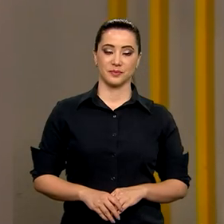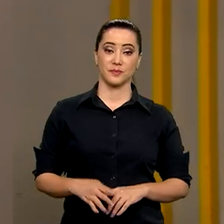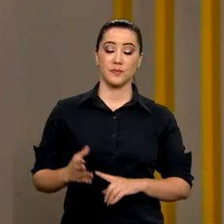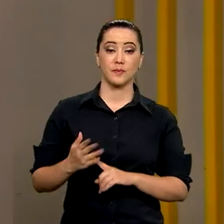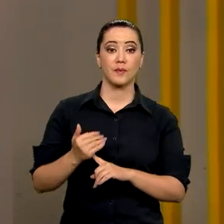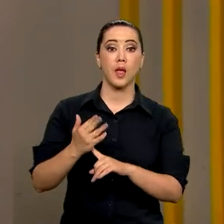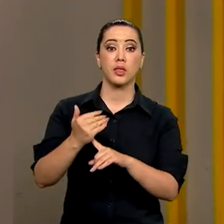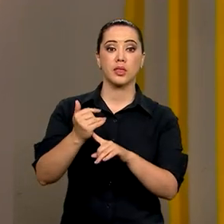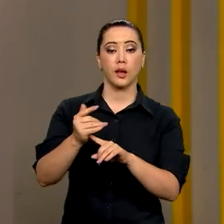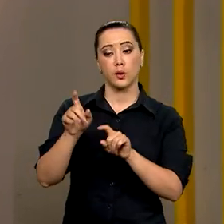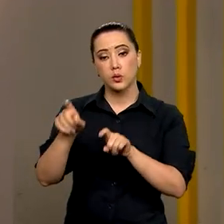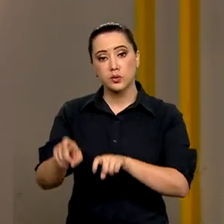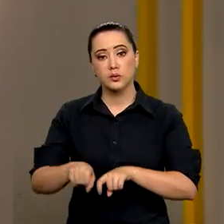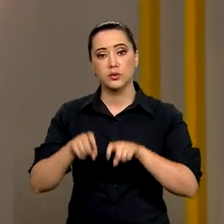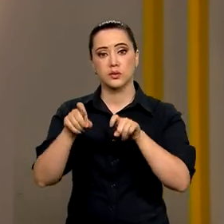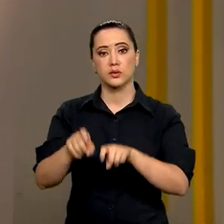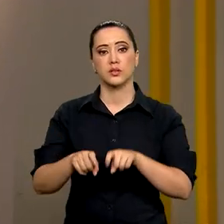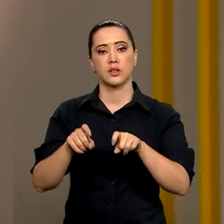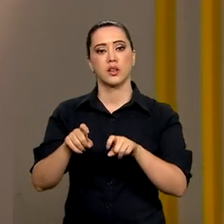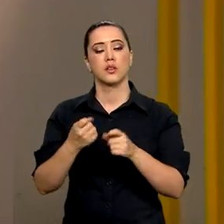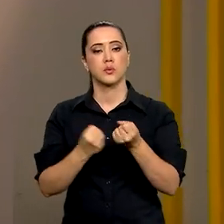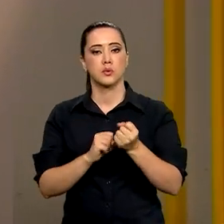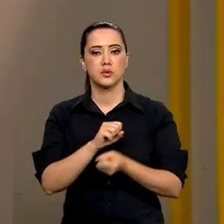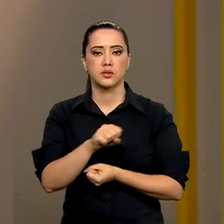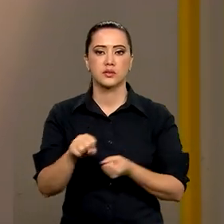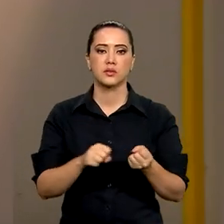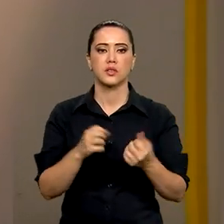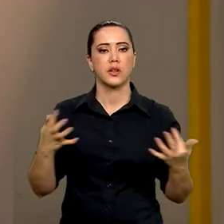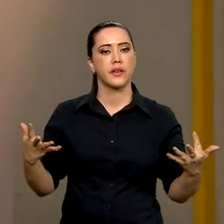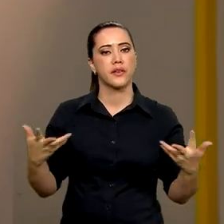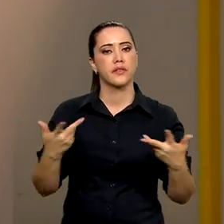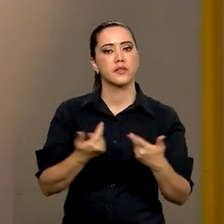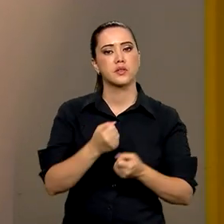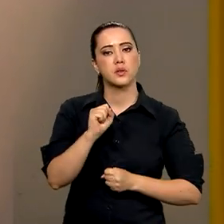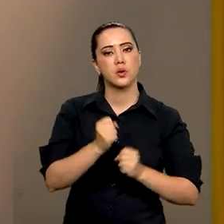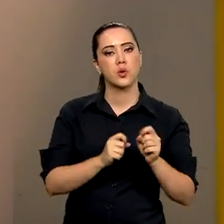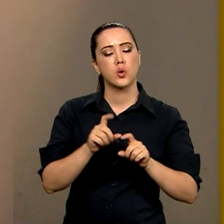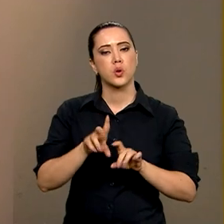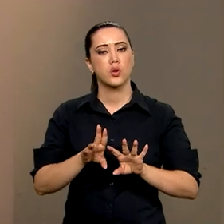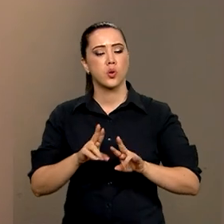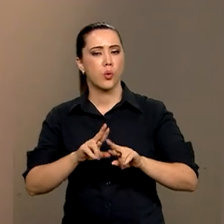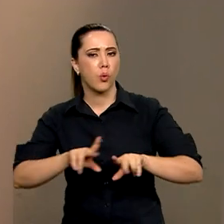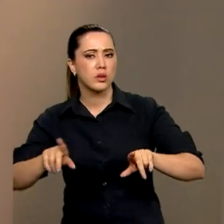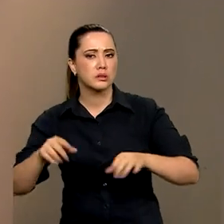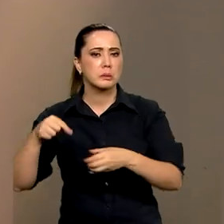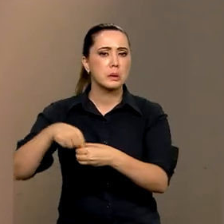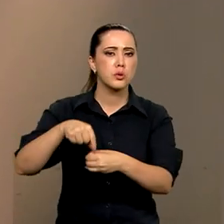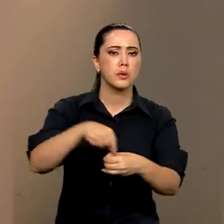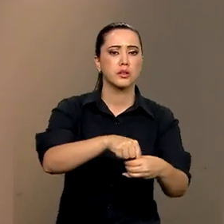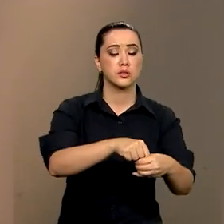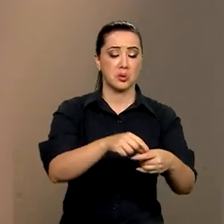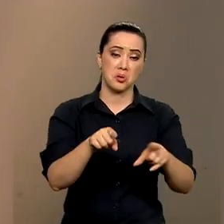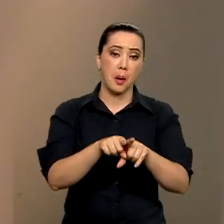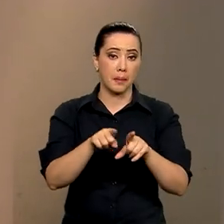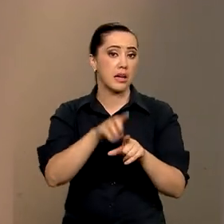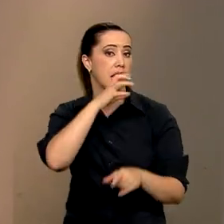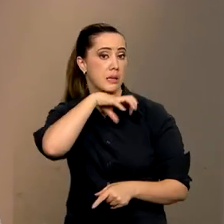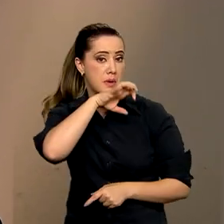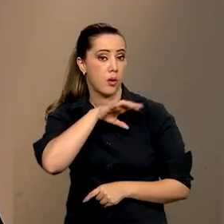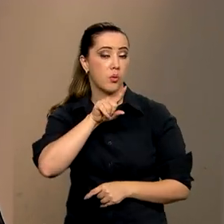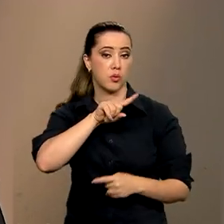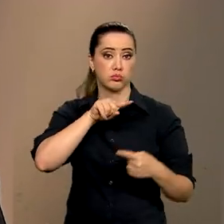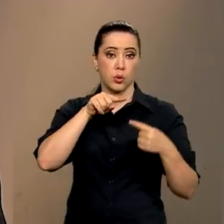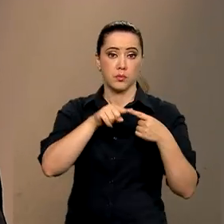Tecnologia para o campo, produção sustentável, eficiência produtiva em cultivos e criações são algumas das missões da